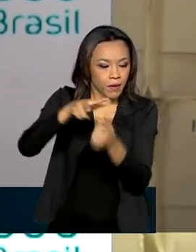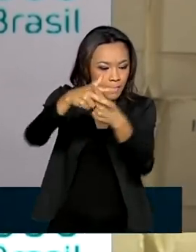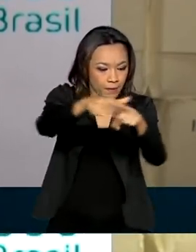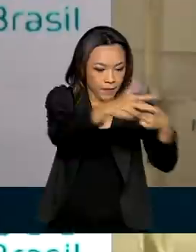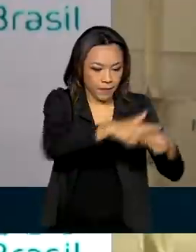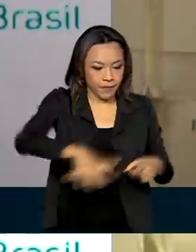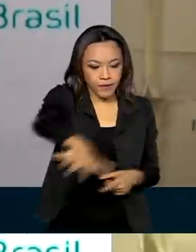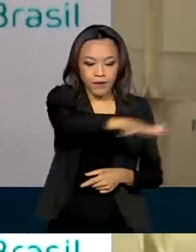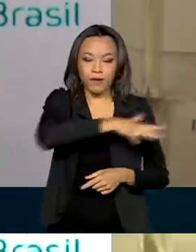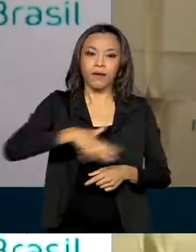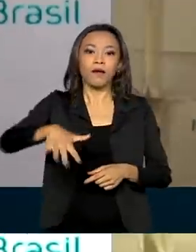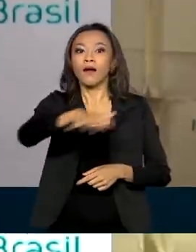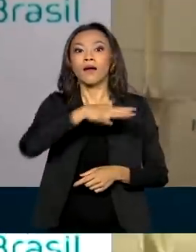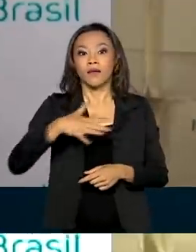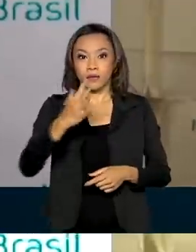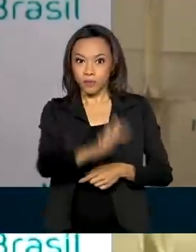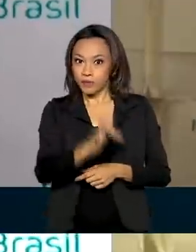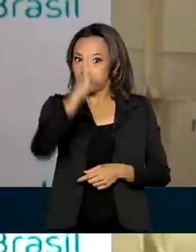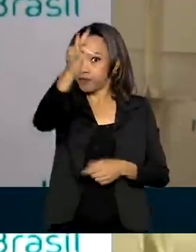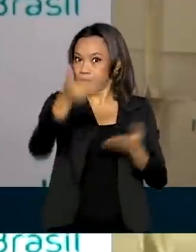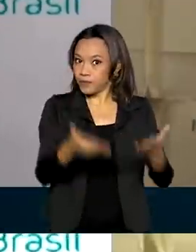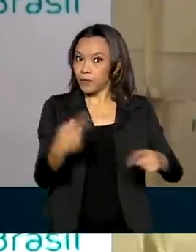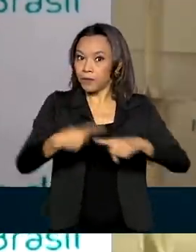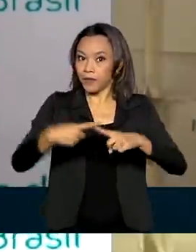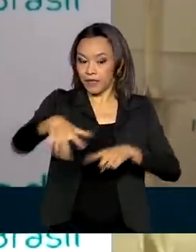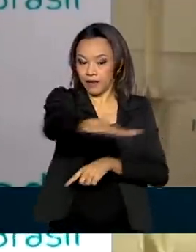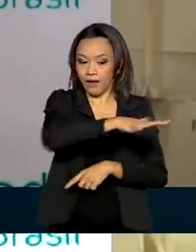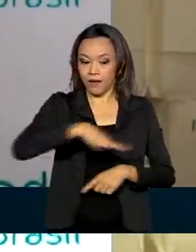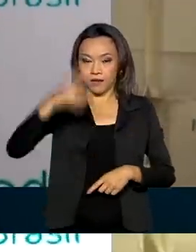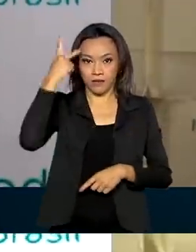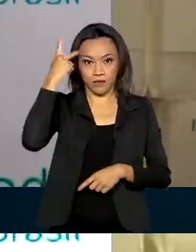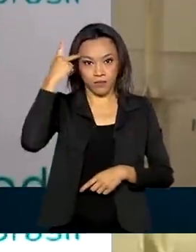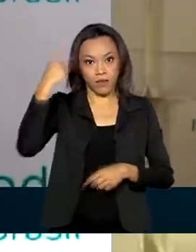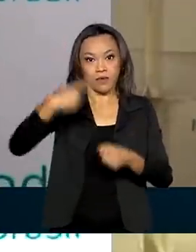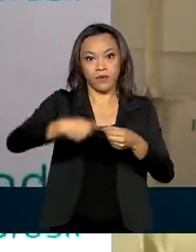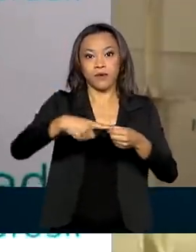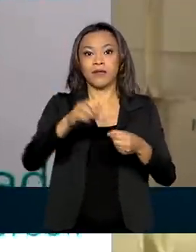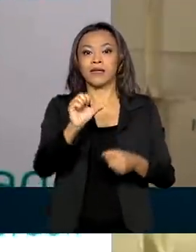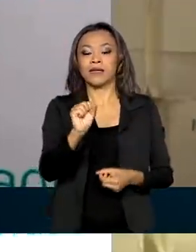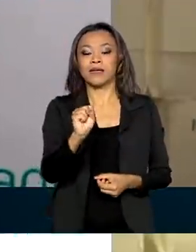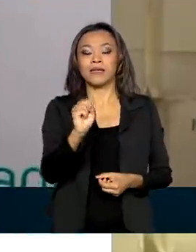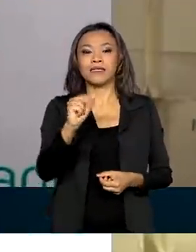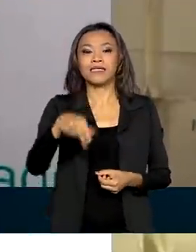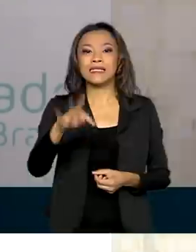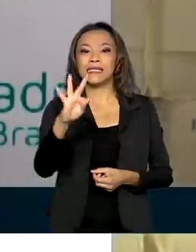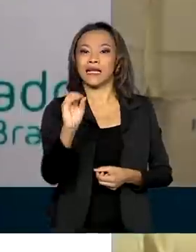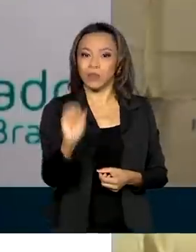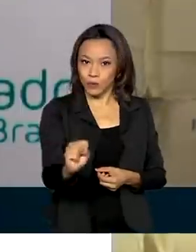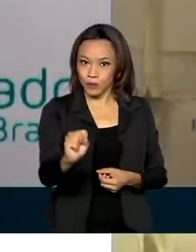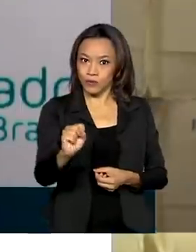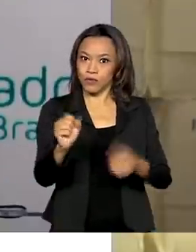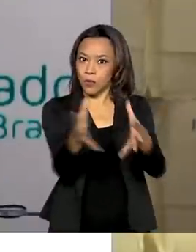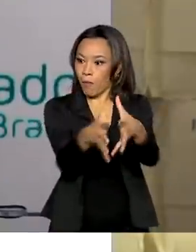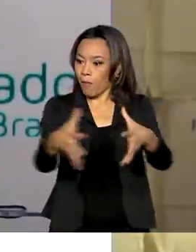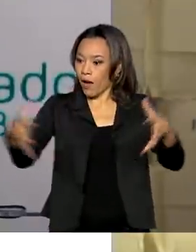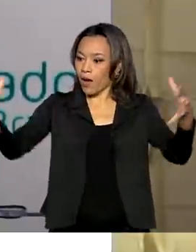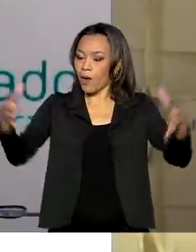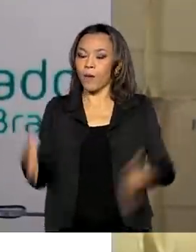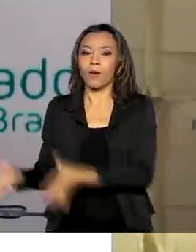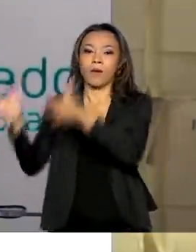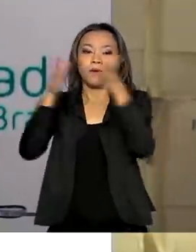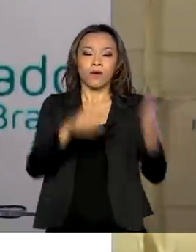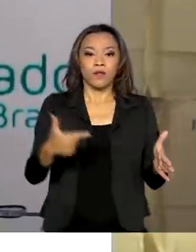preparação para o Porto do Futuro, porque Santos será o maior porto do Hemisfério Sul. Teremos um ano de